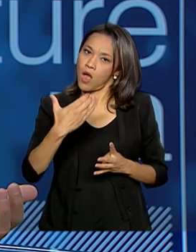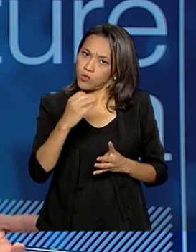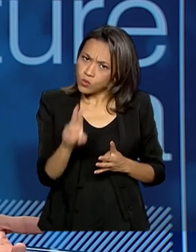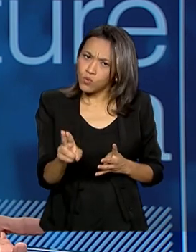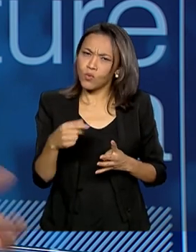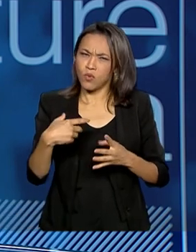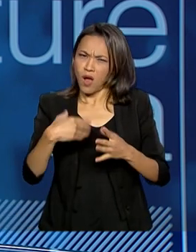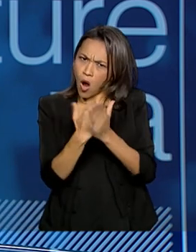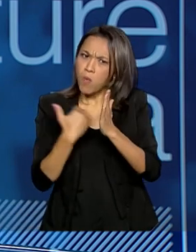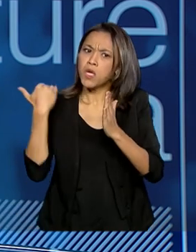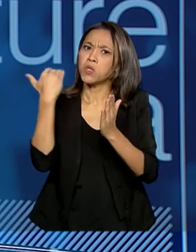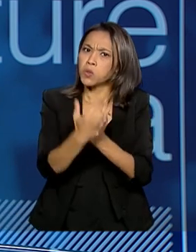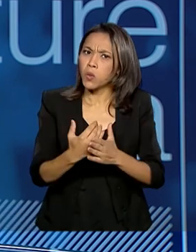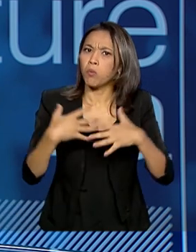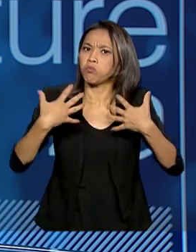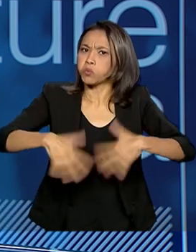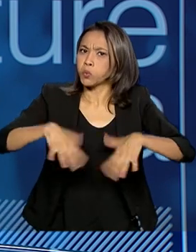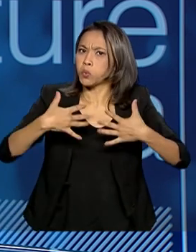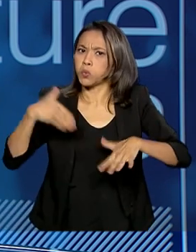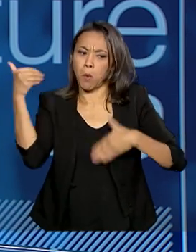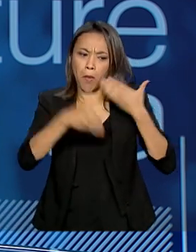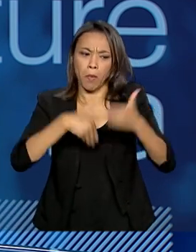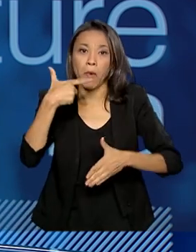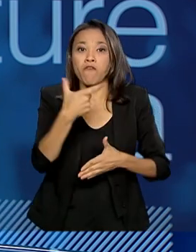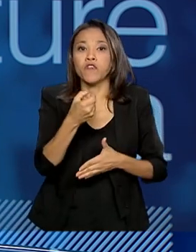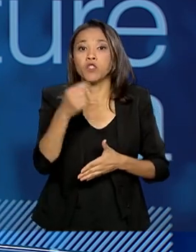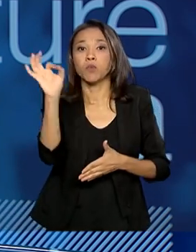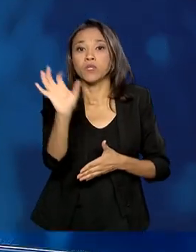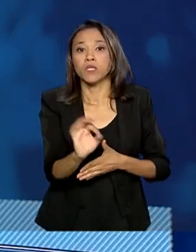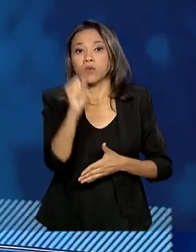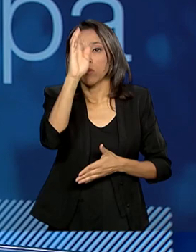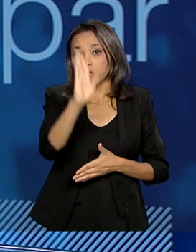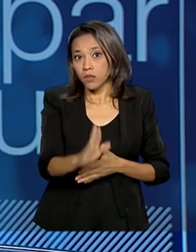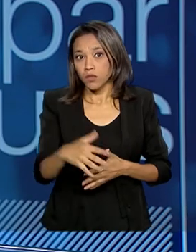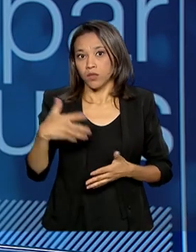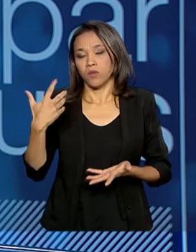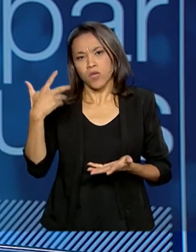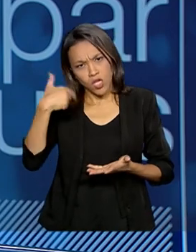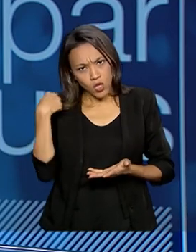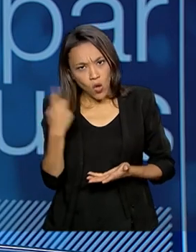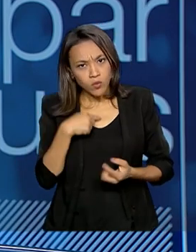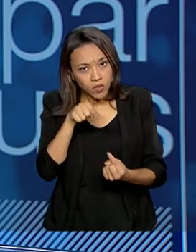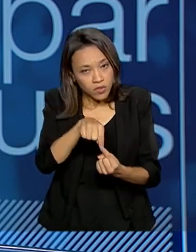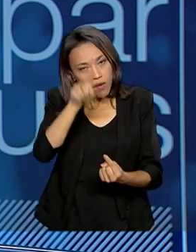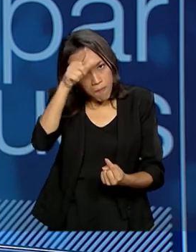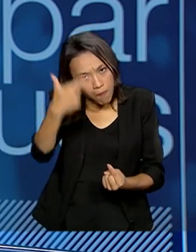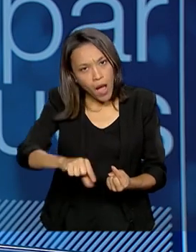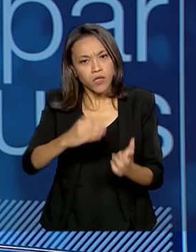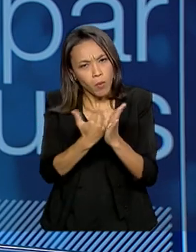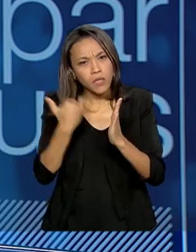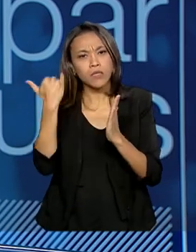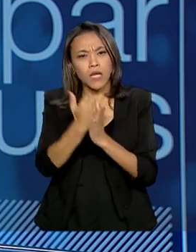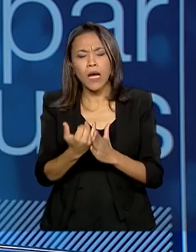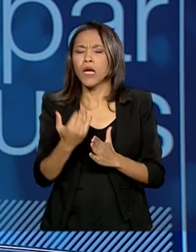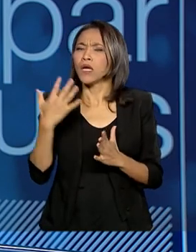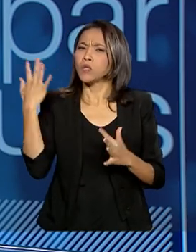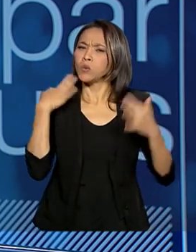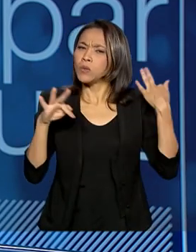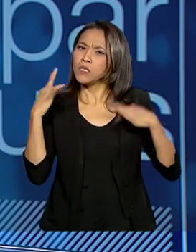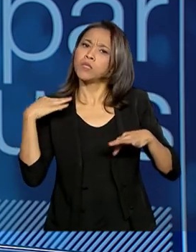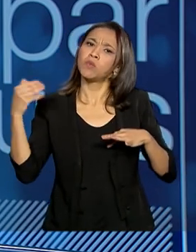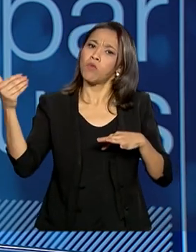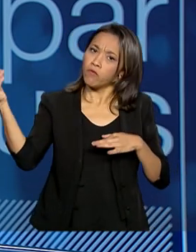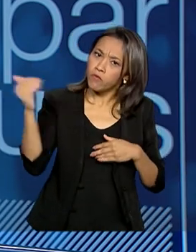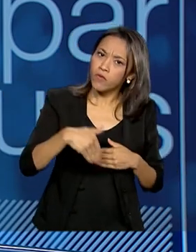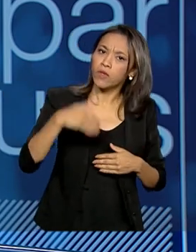De 2019 para 2018. Exatamente. O 20% no Brasil. E a ideia nossa é aumentar cada vez mais. Muitos turistas estrangeiros estão vindo para o